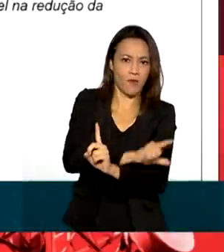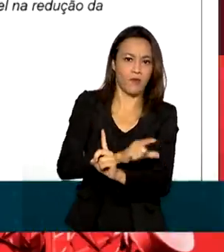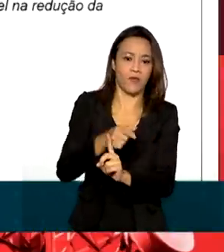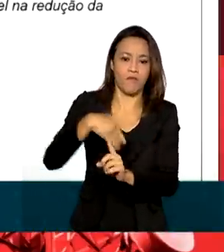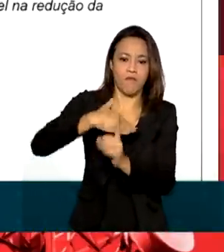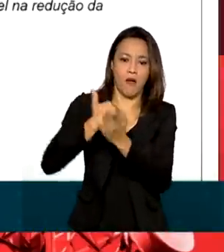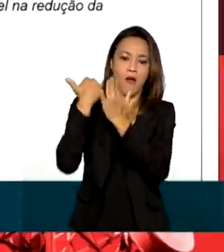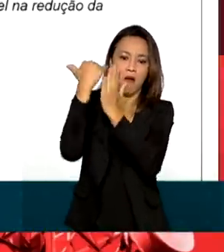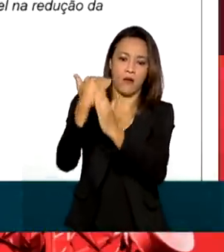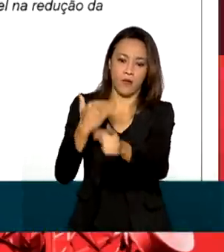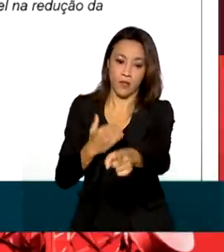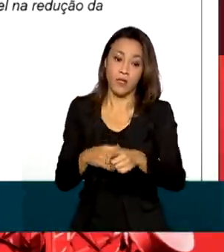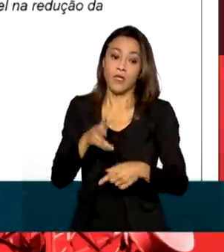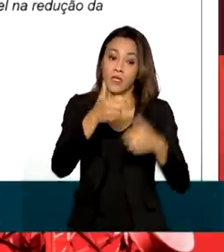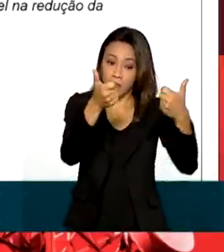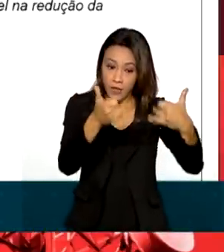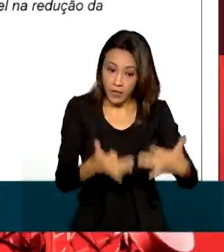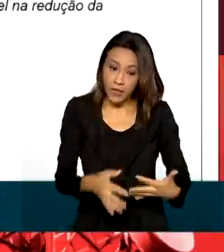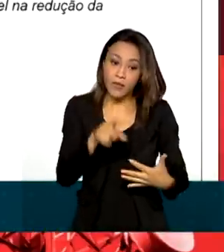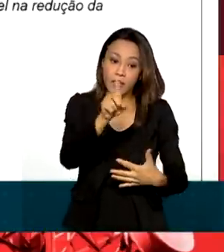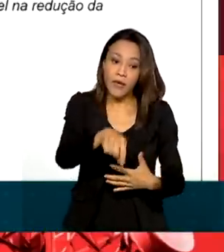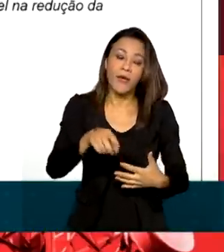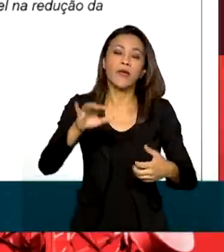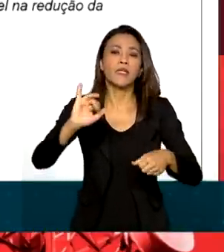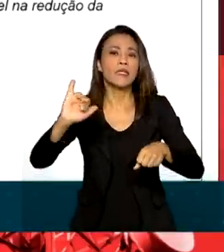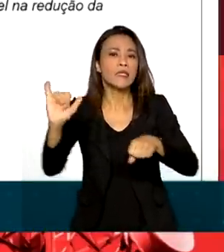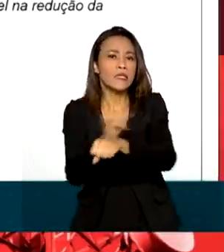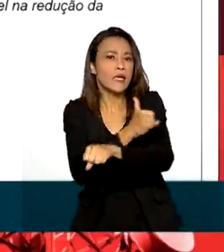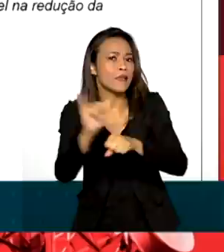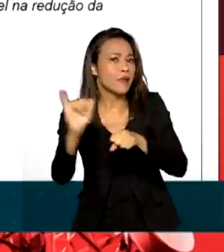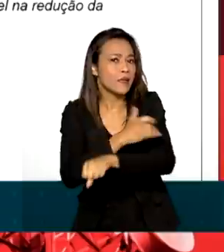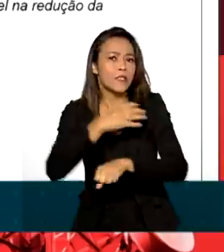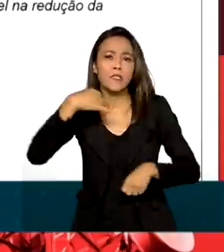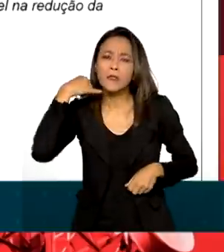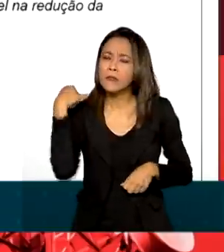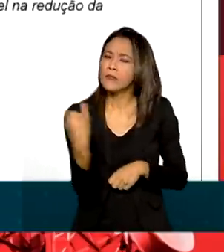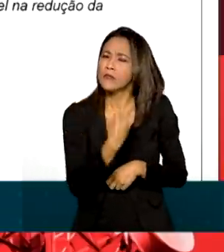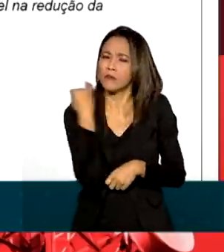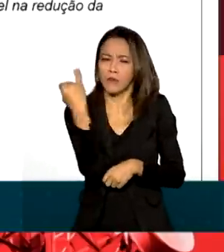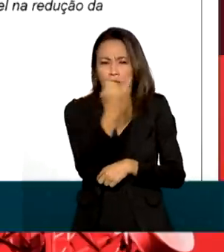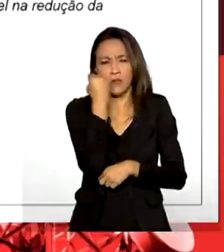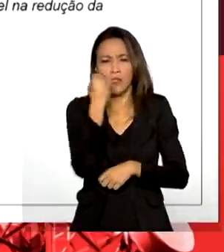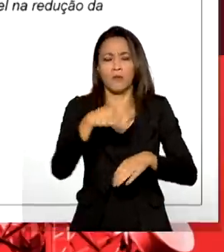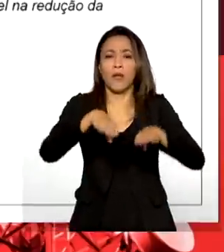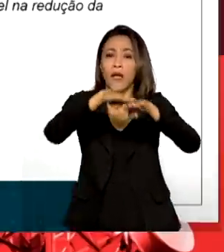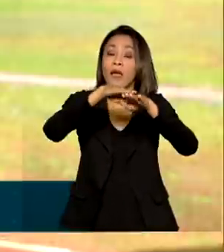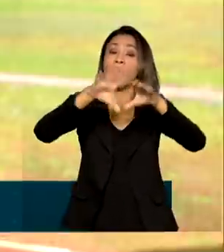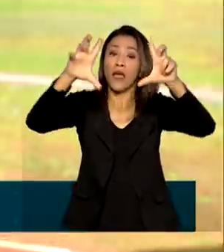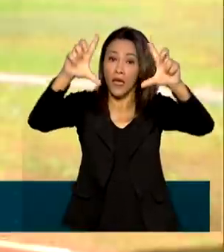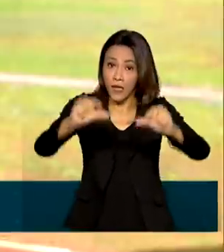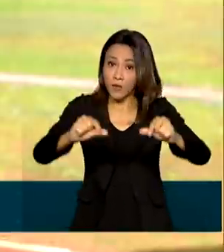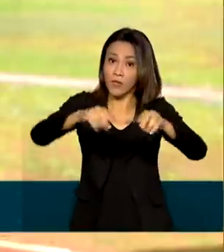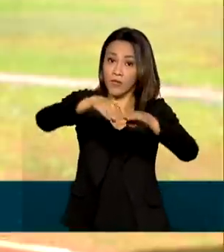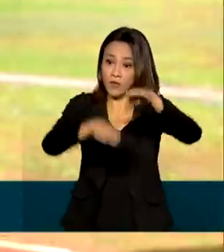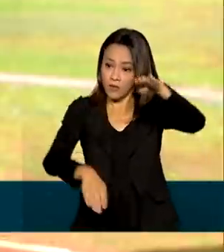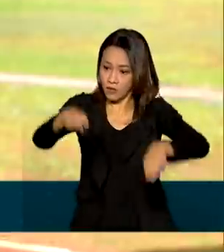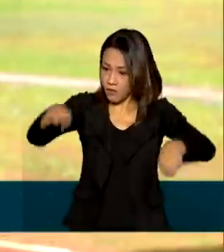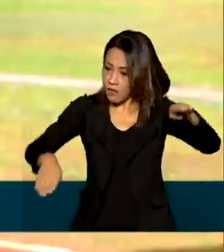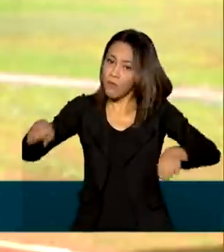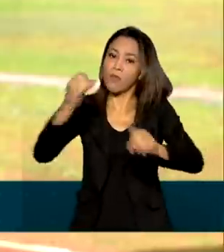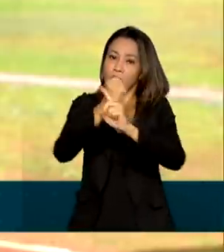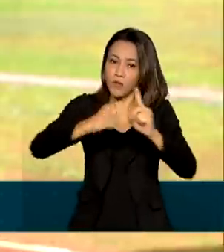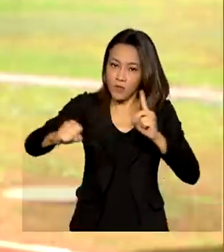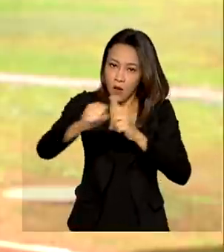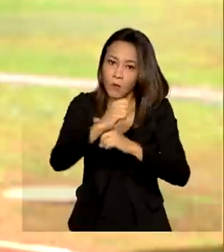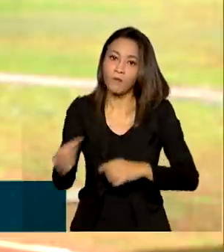econômico no pós-pandemia e como ferramenta imprescindível na redução da desigualdade social. Um dos propósitos do